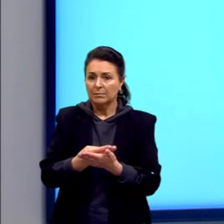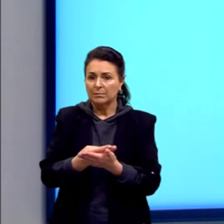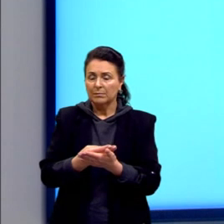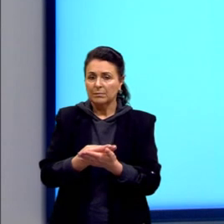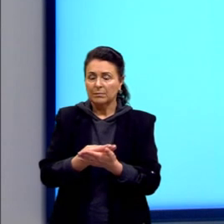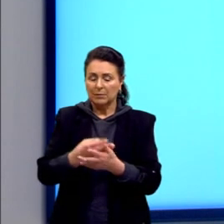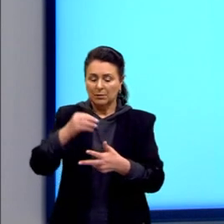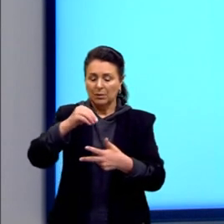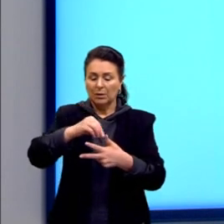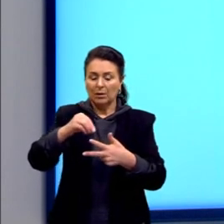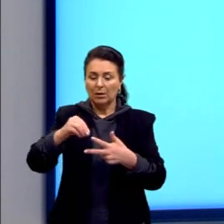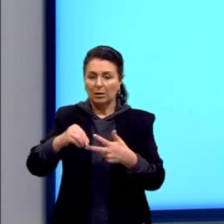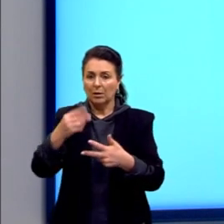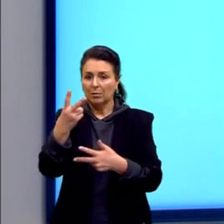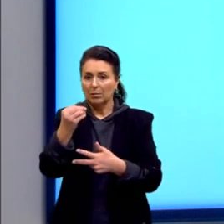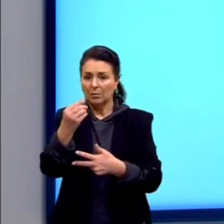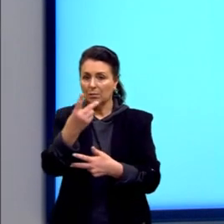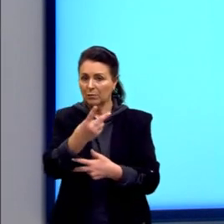Enem 2021.